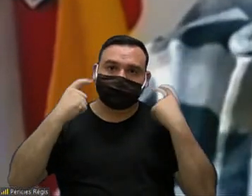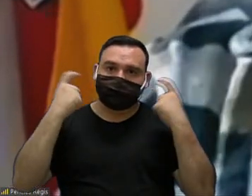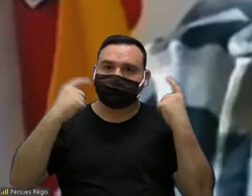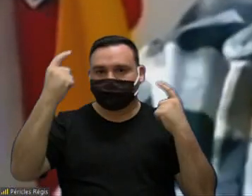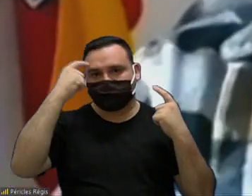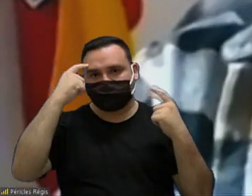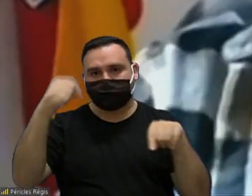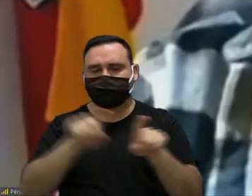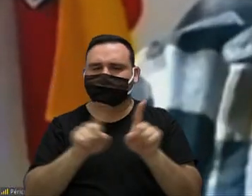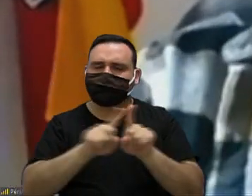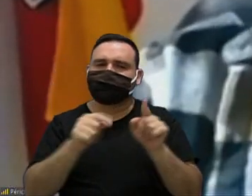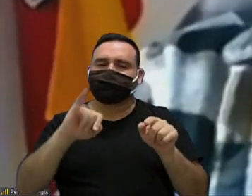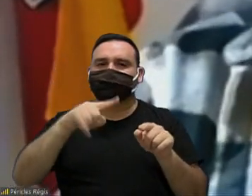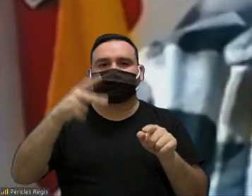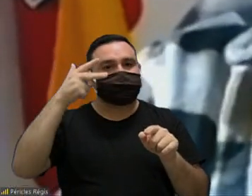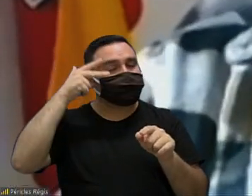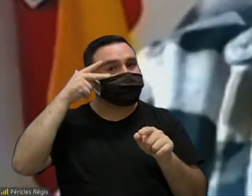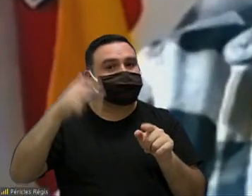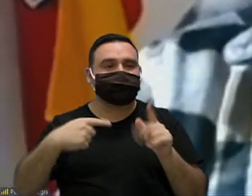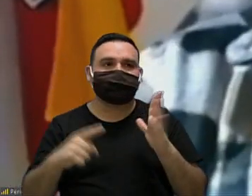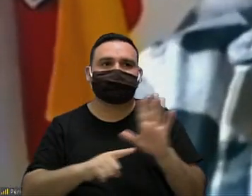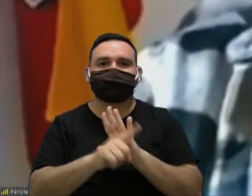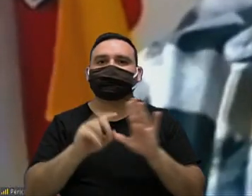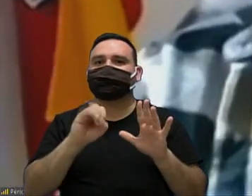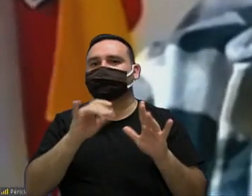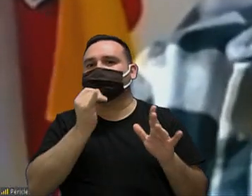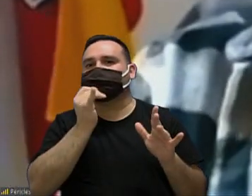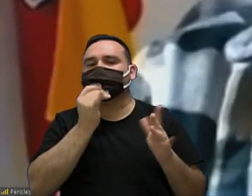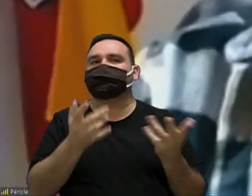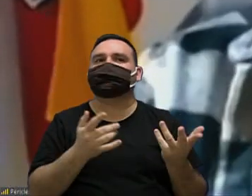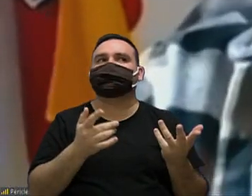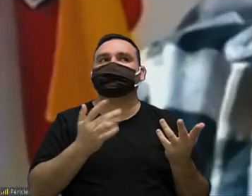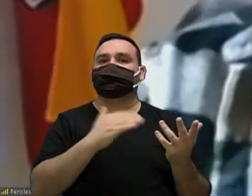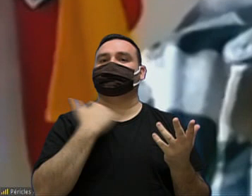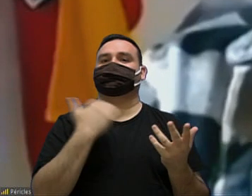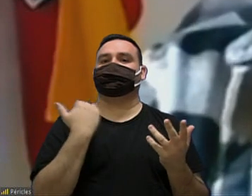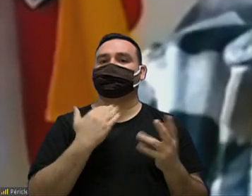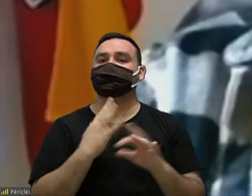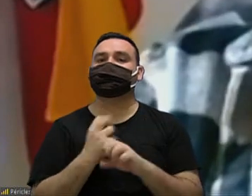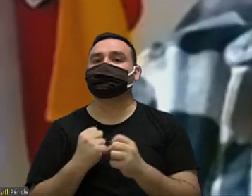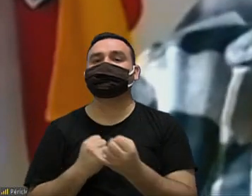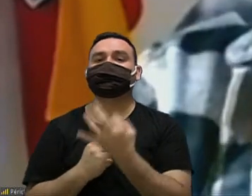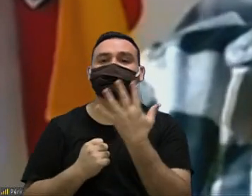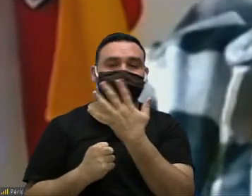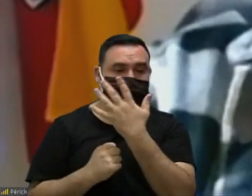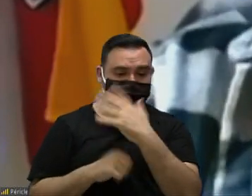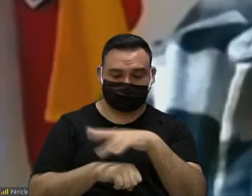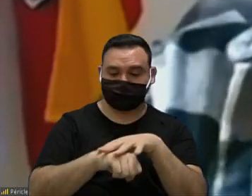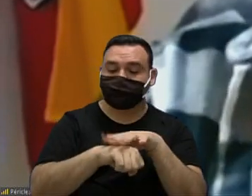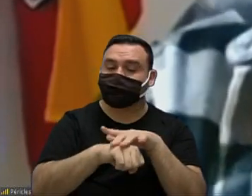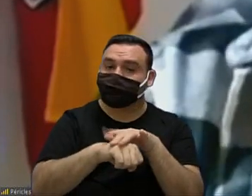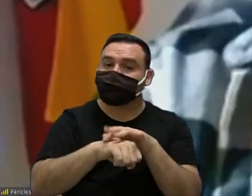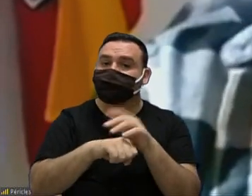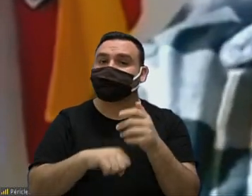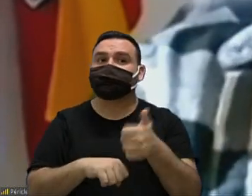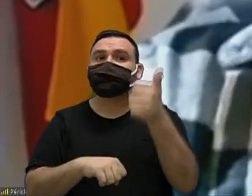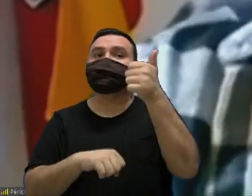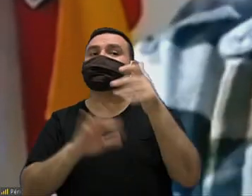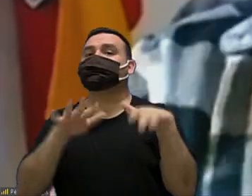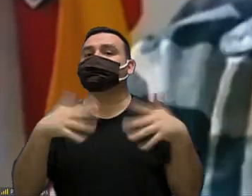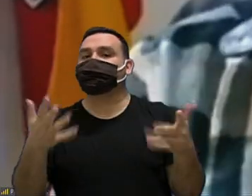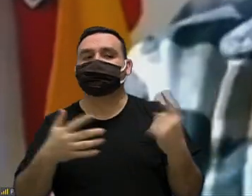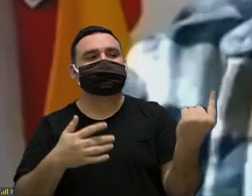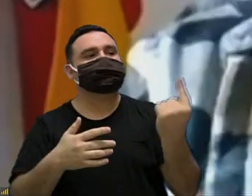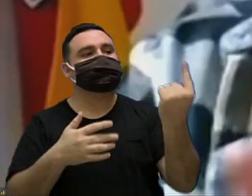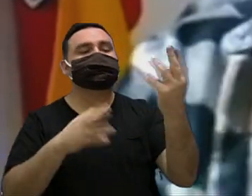é o vereador João questionou se quantas quantas morbidades quantos tipos de atendimento preferencial tem na cidade